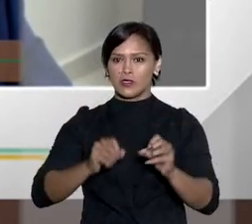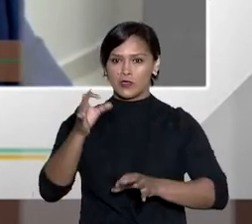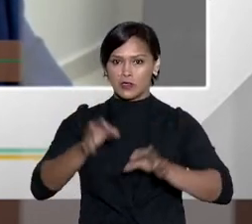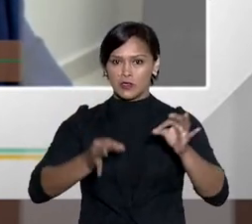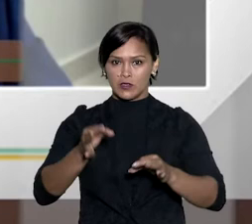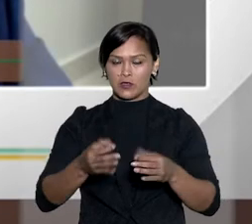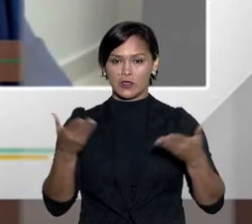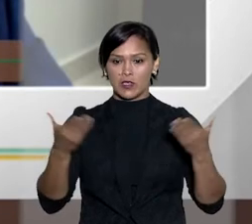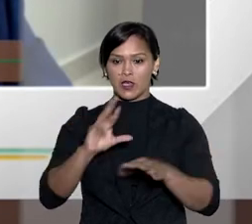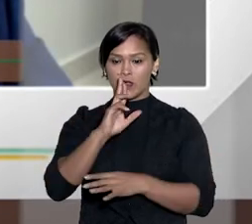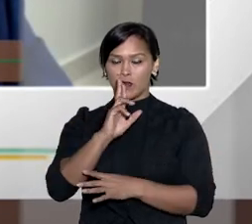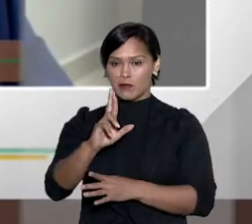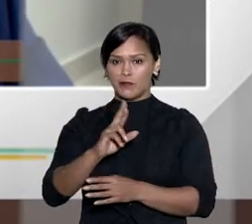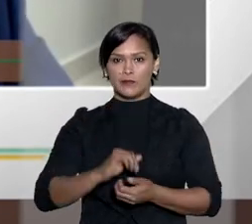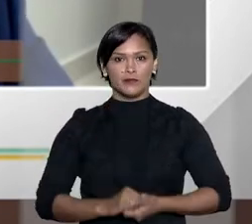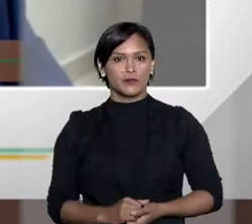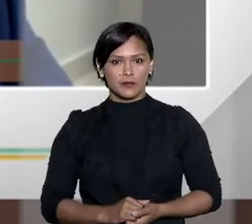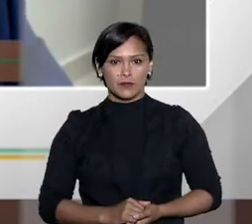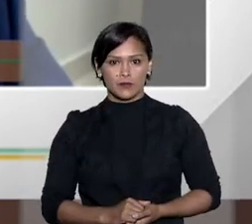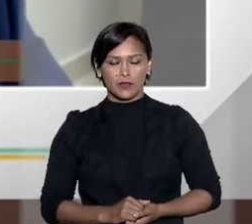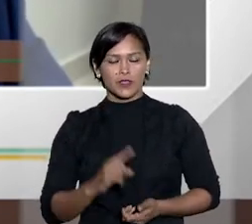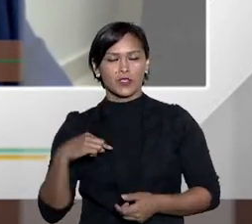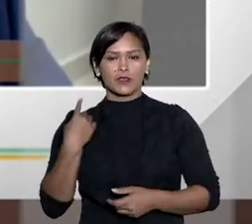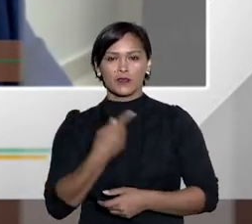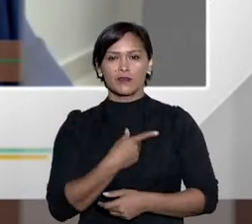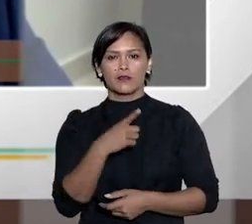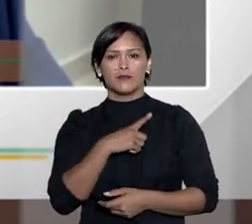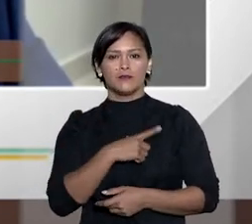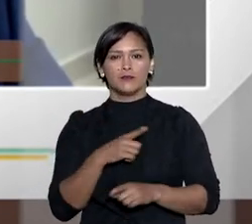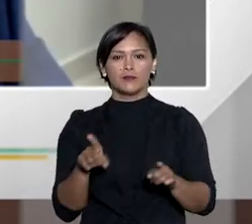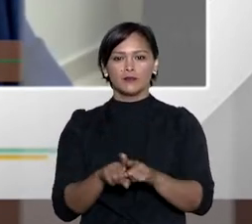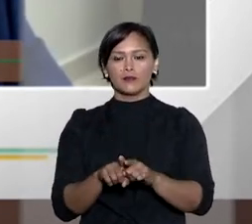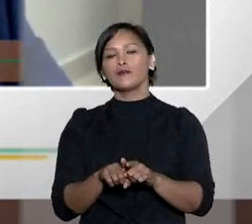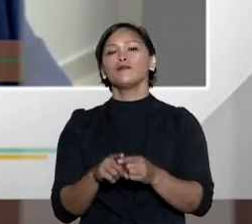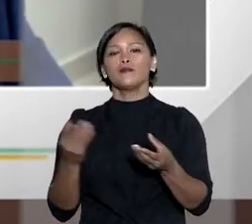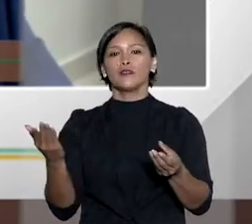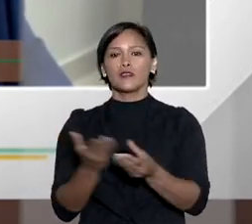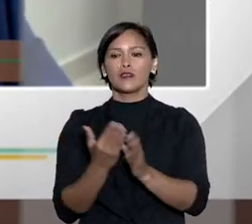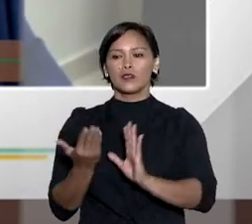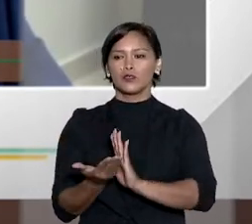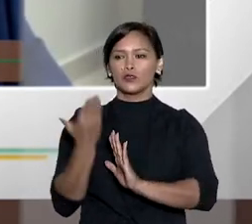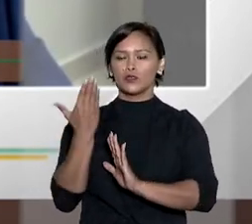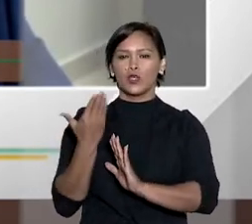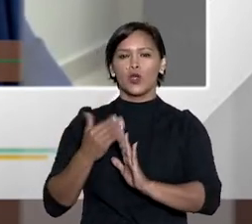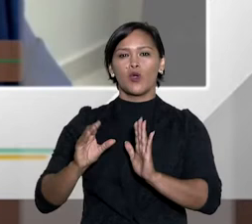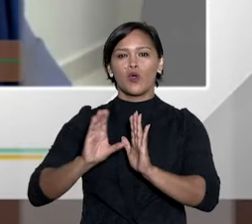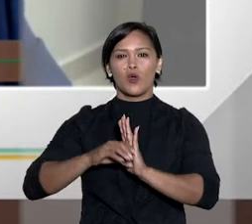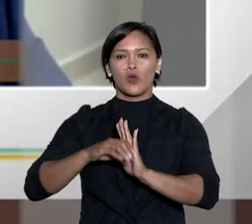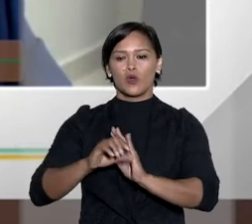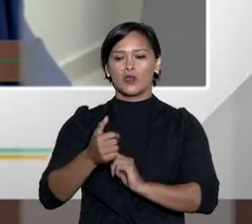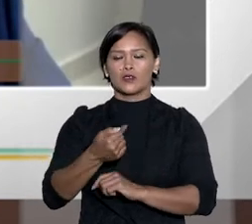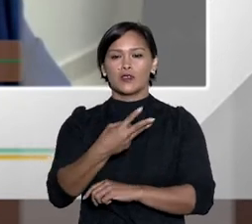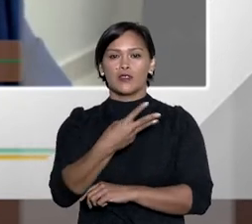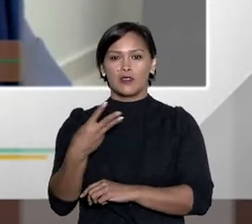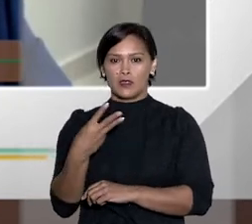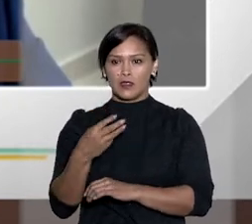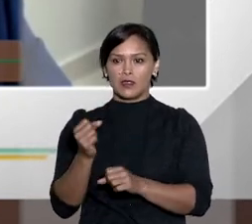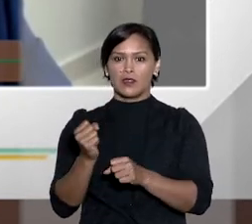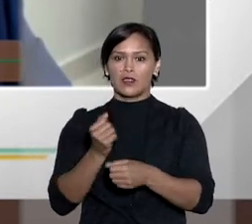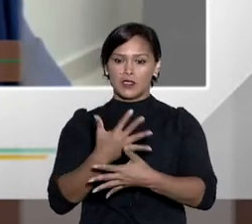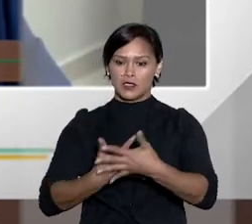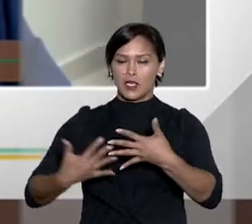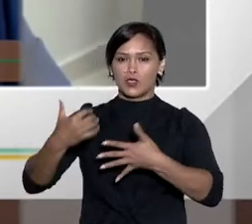resolve. Nós temos a ação do antigo rito sumário do Código de Processo Civil de 73, o artigo